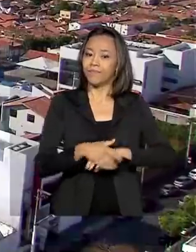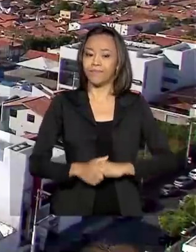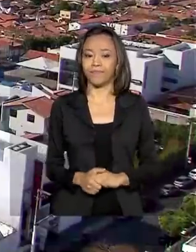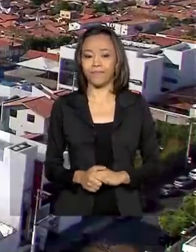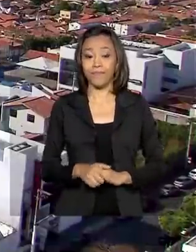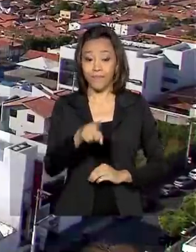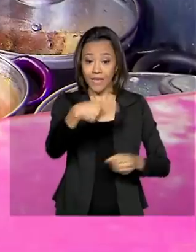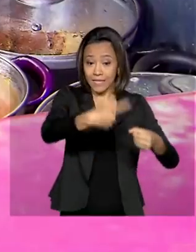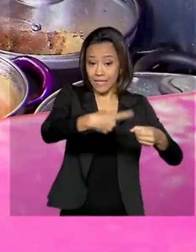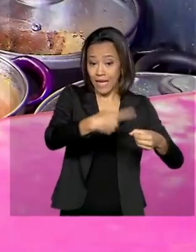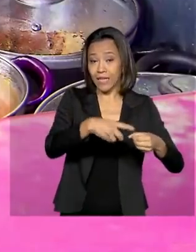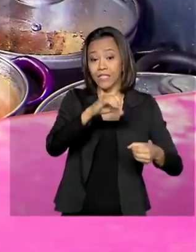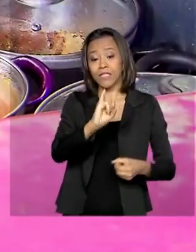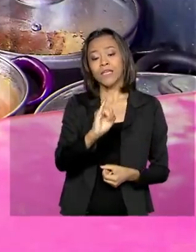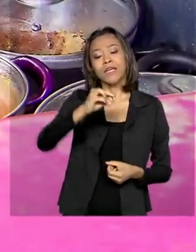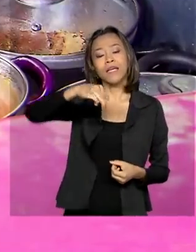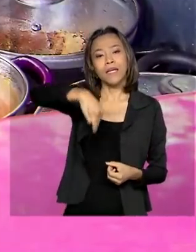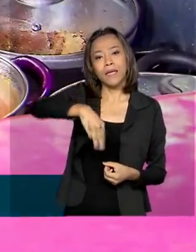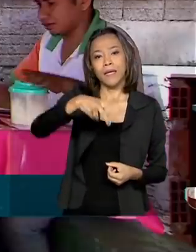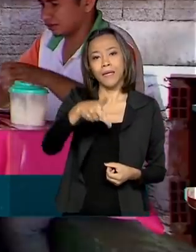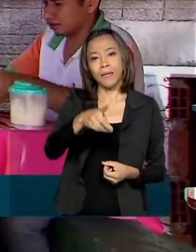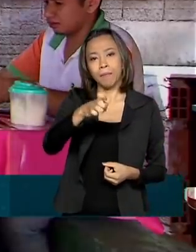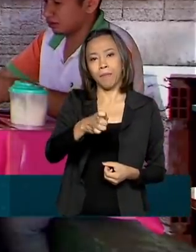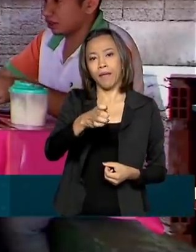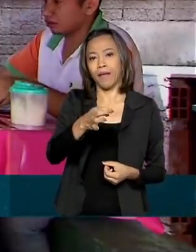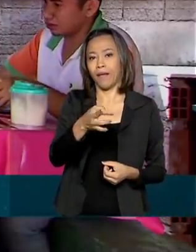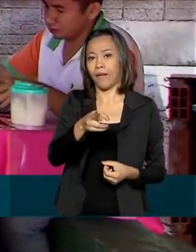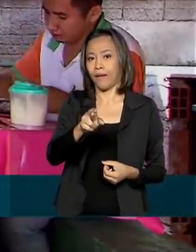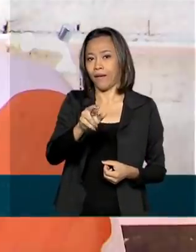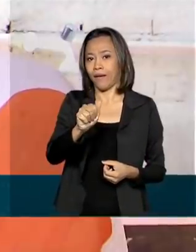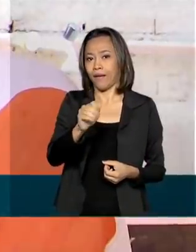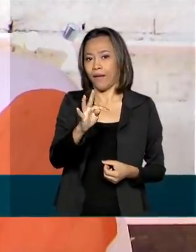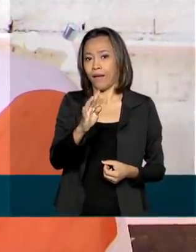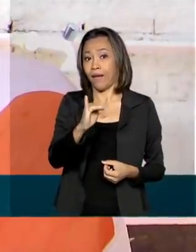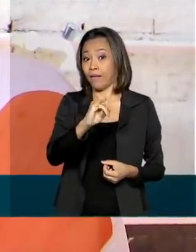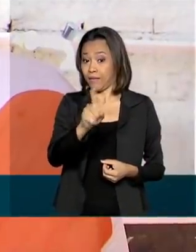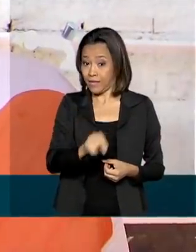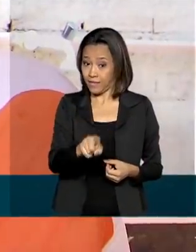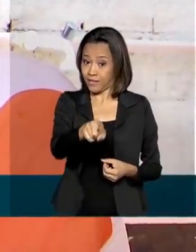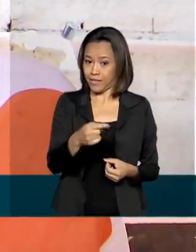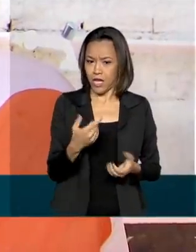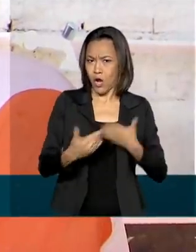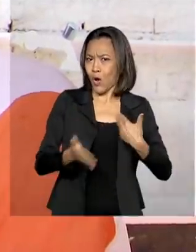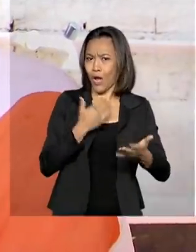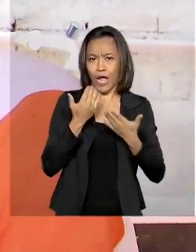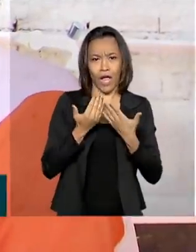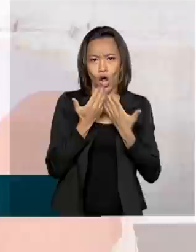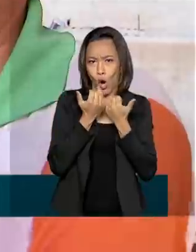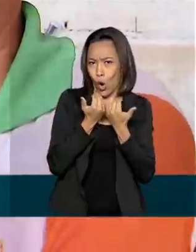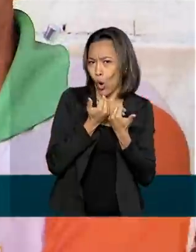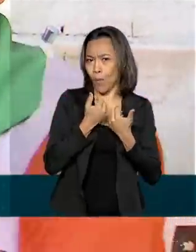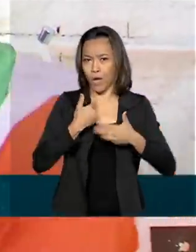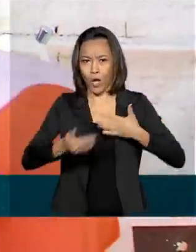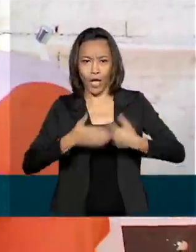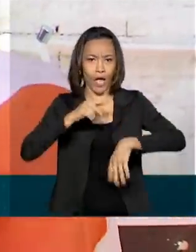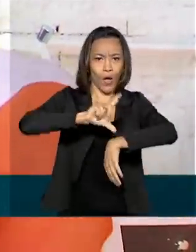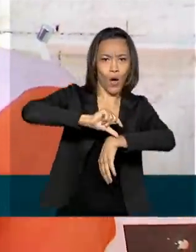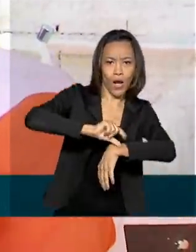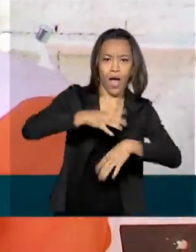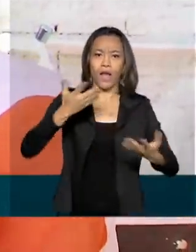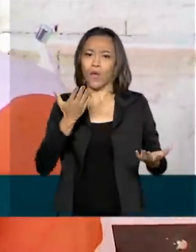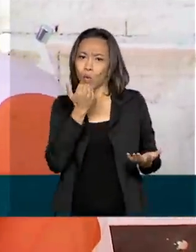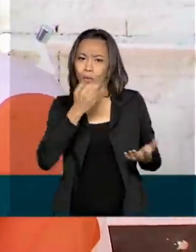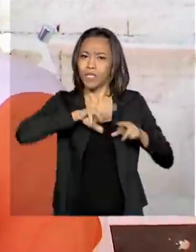Em Imperatriz, a panelada é comida para todas as horas. Antes não, horário não. Eu gosto de comer panelada cedo. A panelada é comida